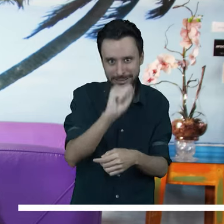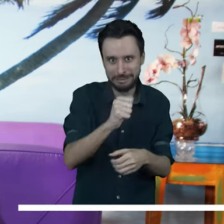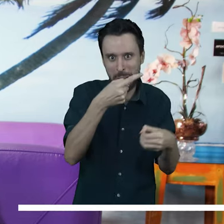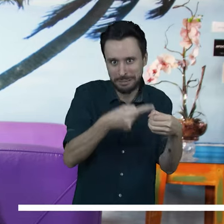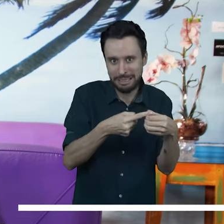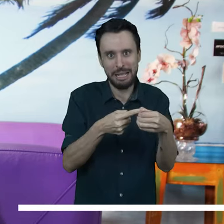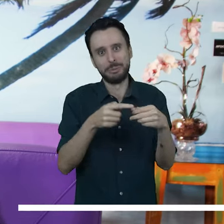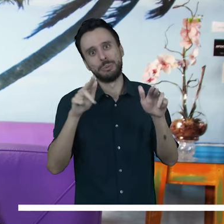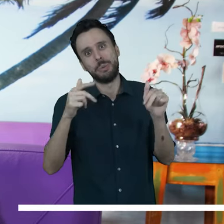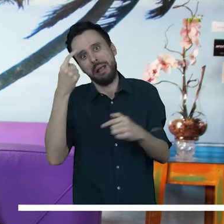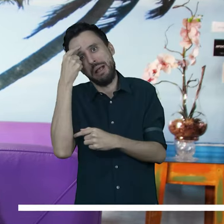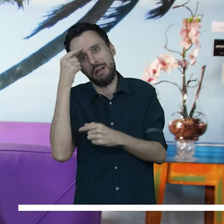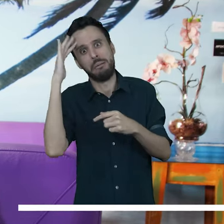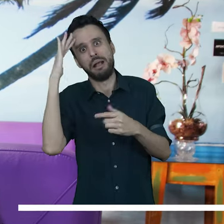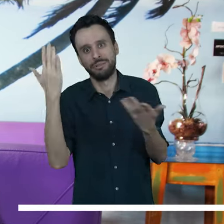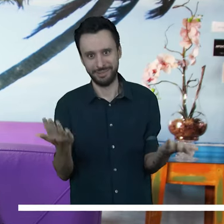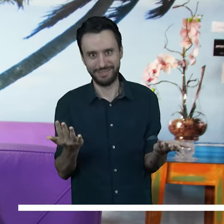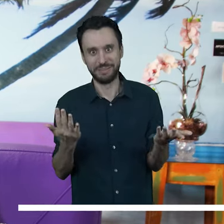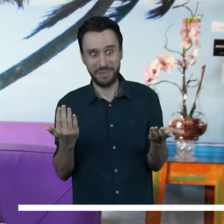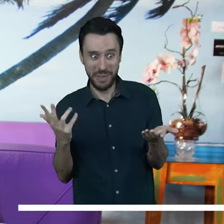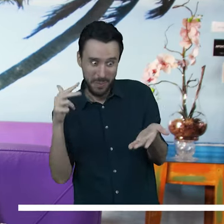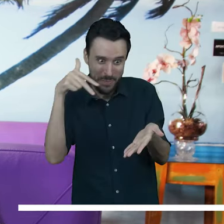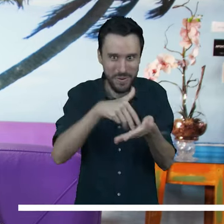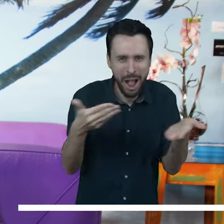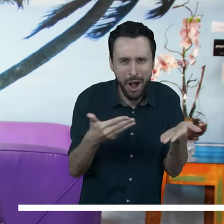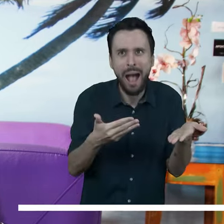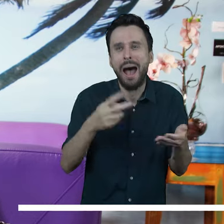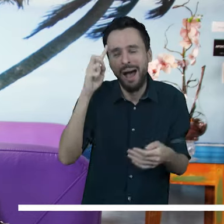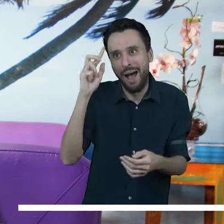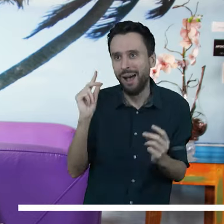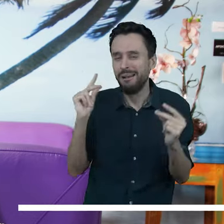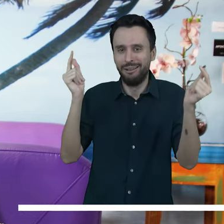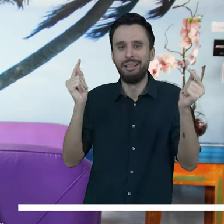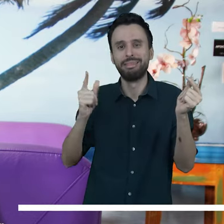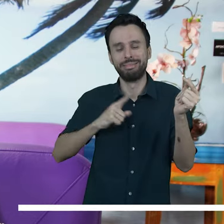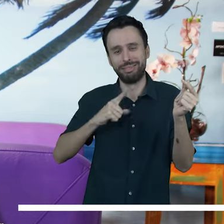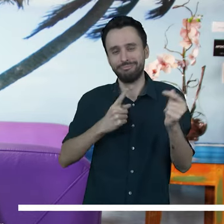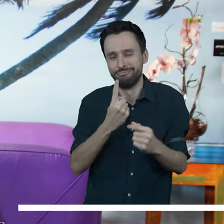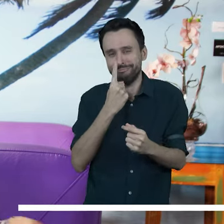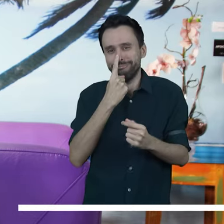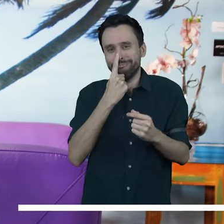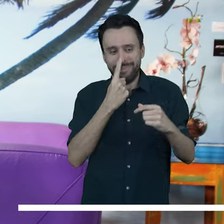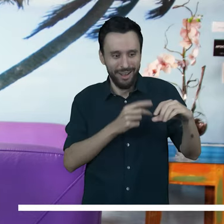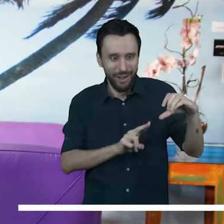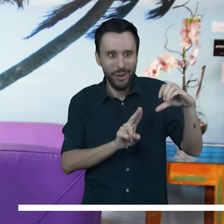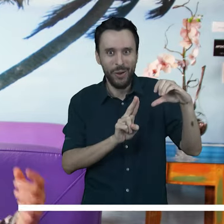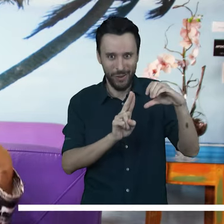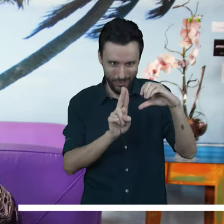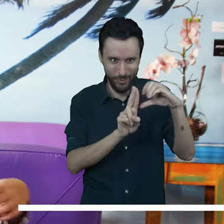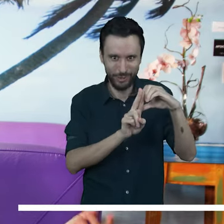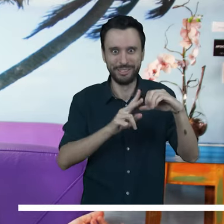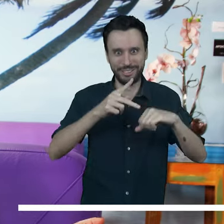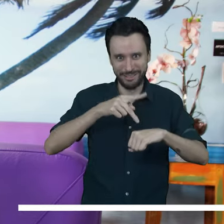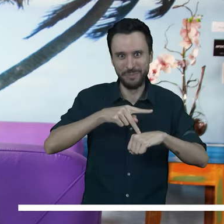ocorreu de eu vir aqui para a região e estar aqui na cidade hoje. E me lembrei, né? Claro, tem essa associação afetiva mesmo